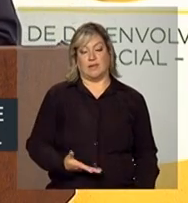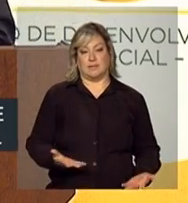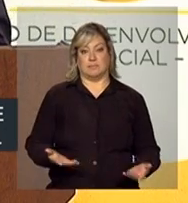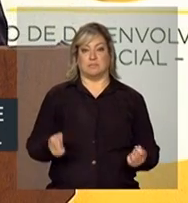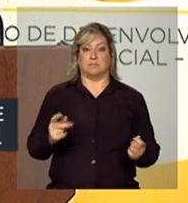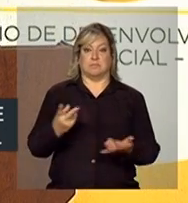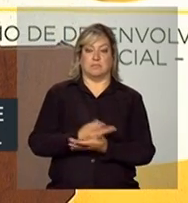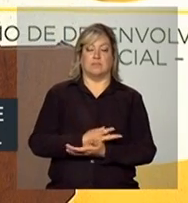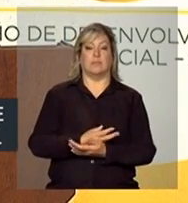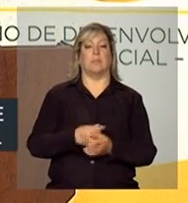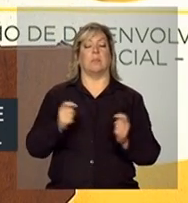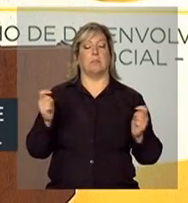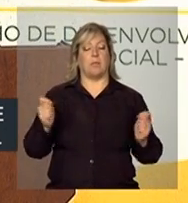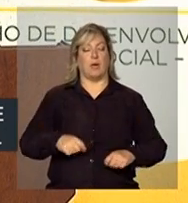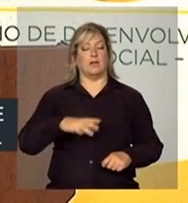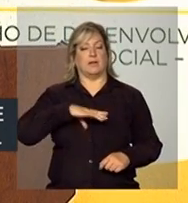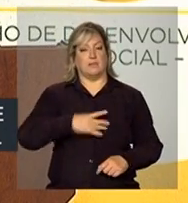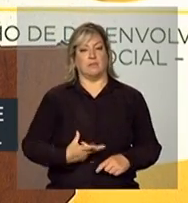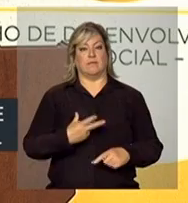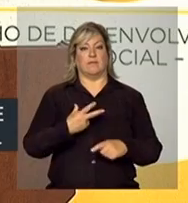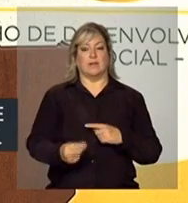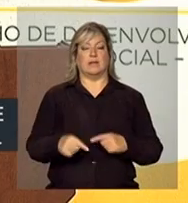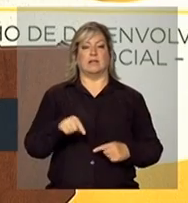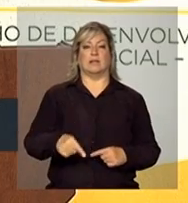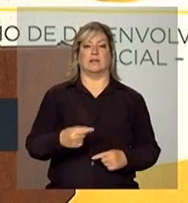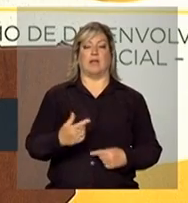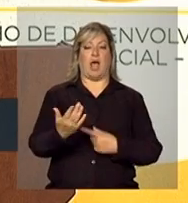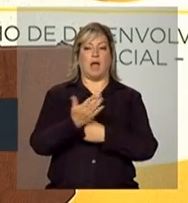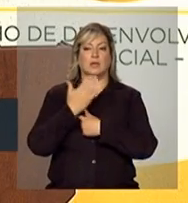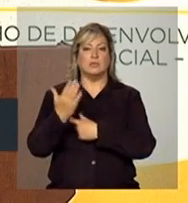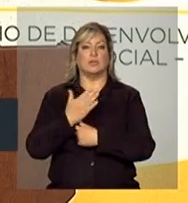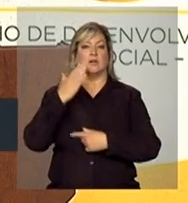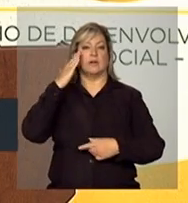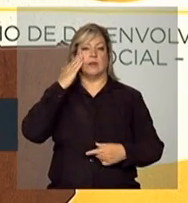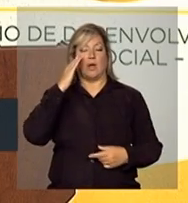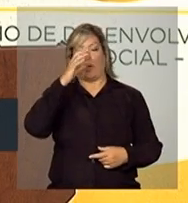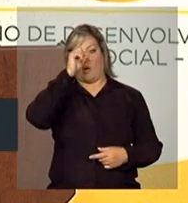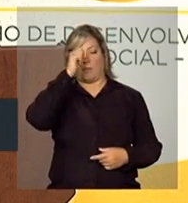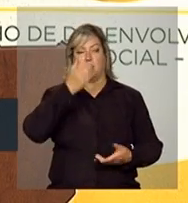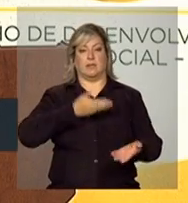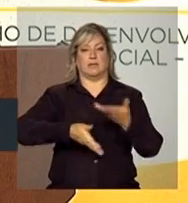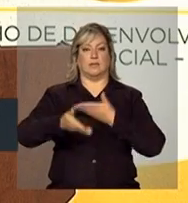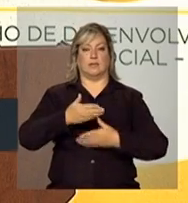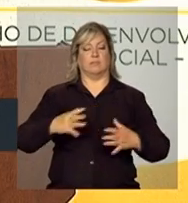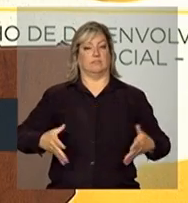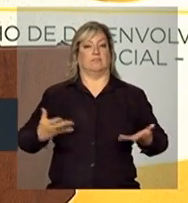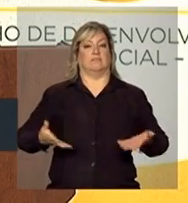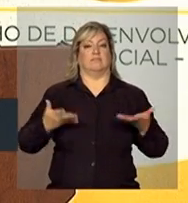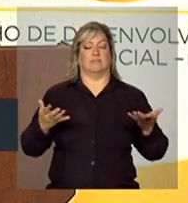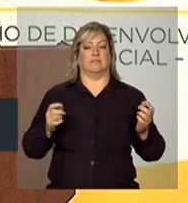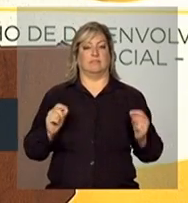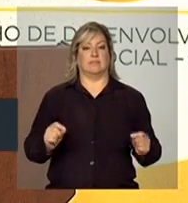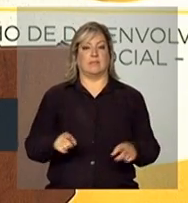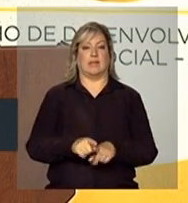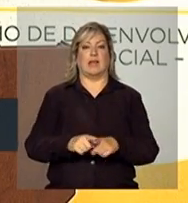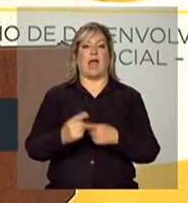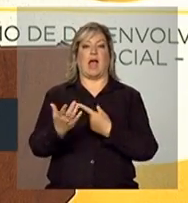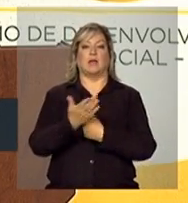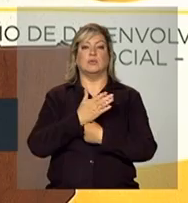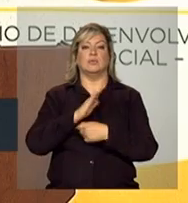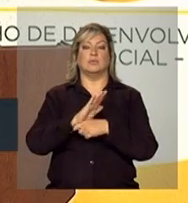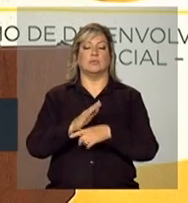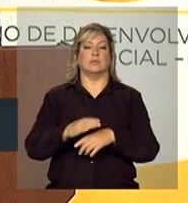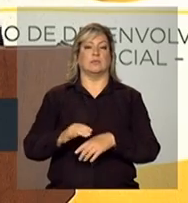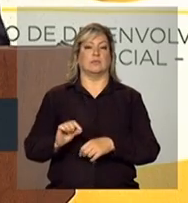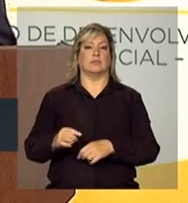seja enfrentado com o apoio, com a sustentação, com a compreensão, com o entusiasmo e a colaboração